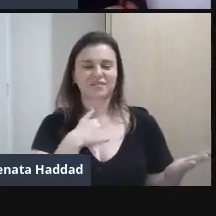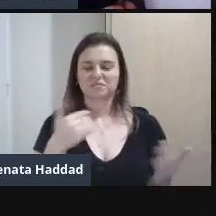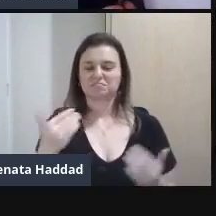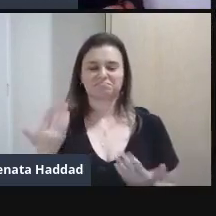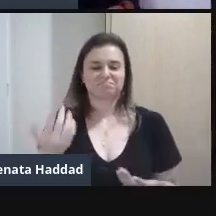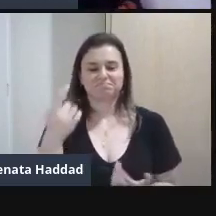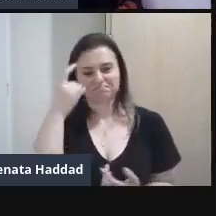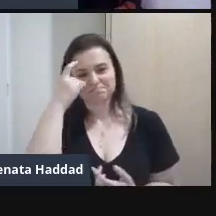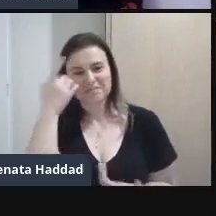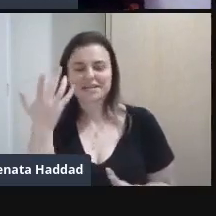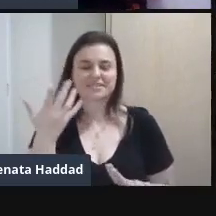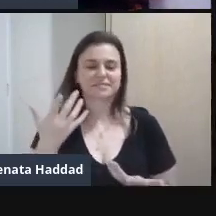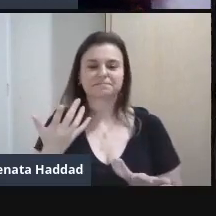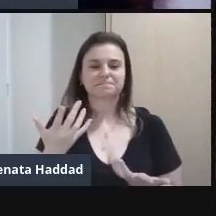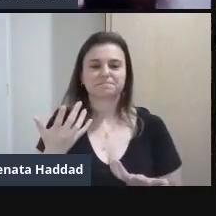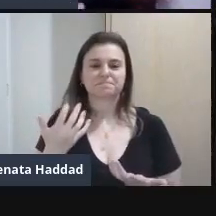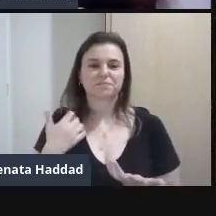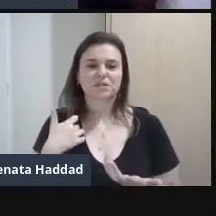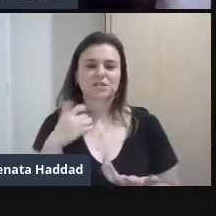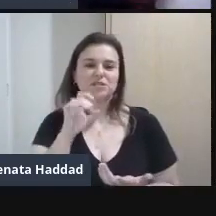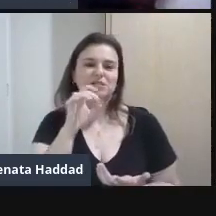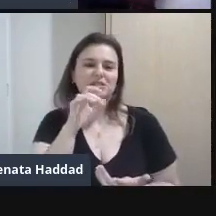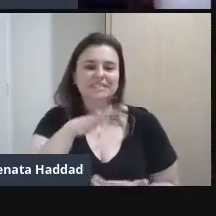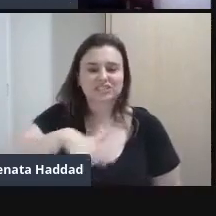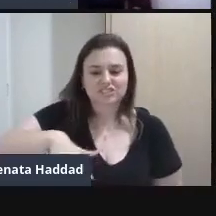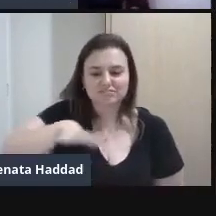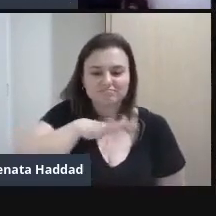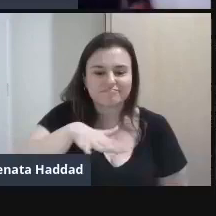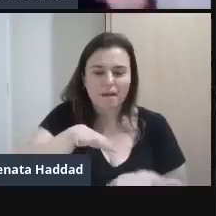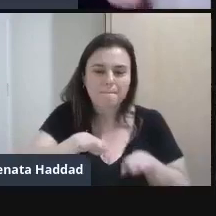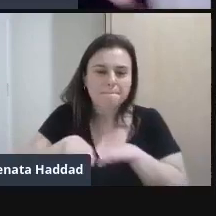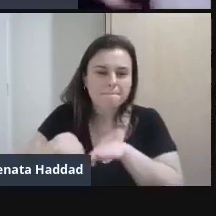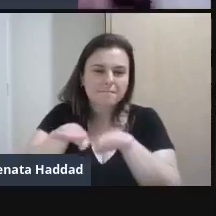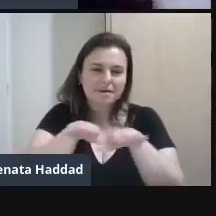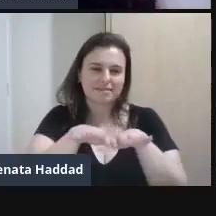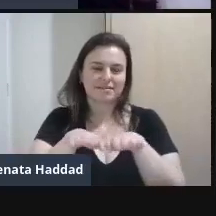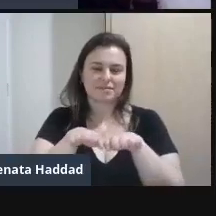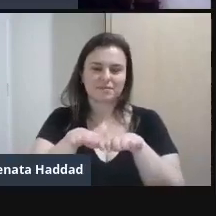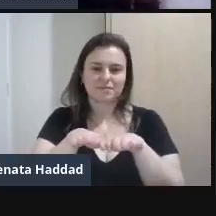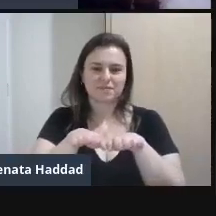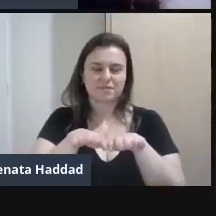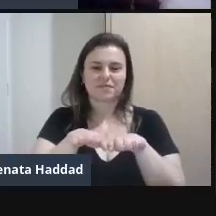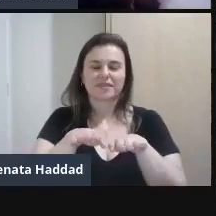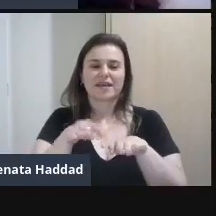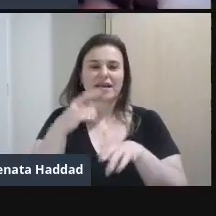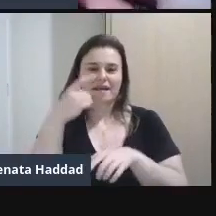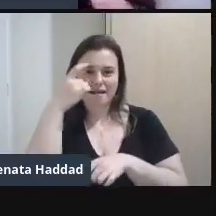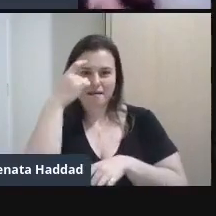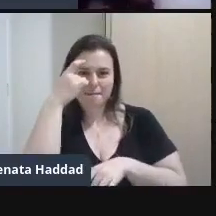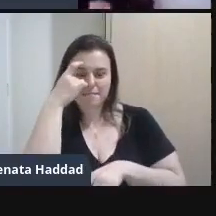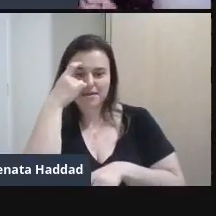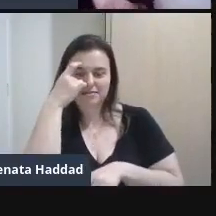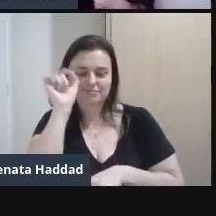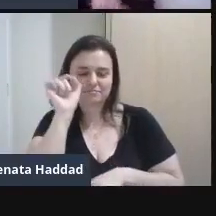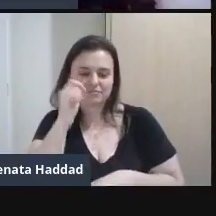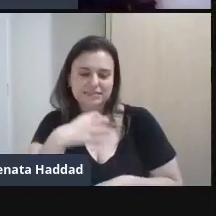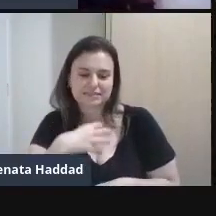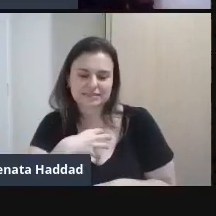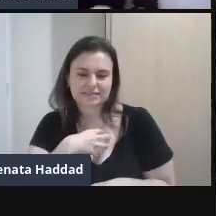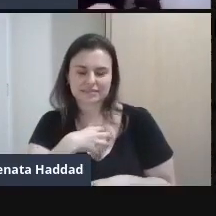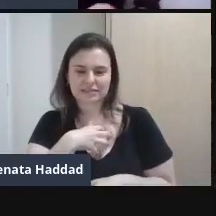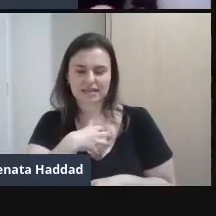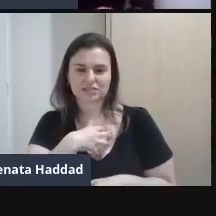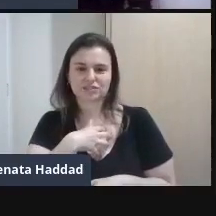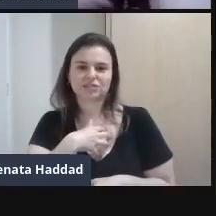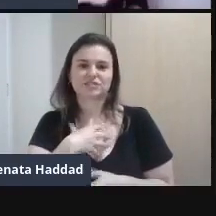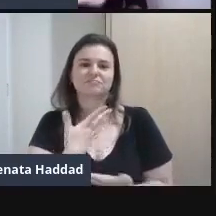Não vem trazendo A uniformidade Não Ela traz a expressão Do artista Então o gestual É a expressão